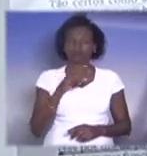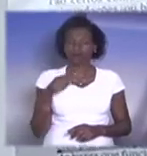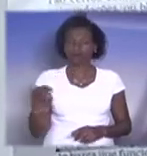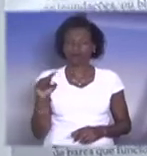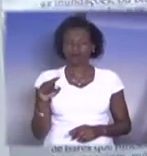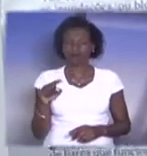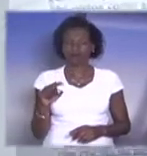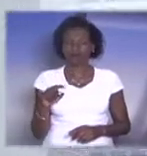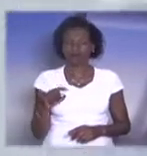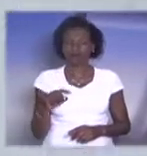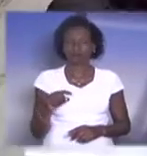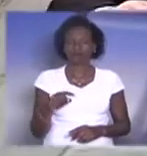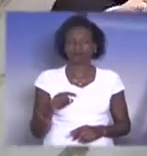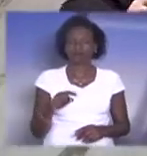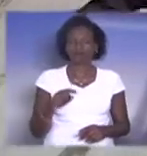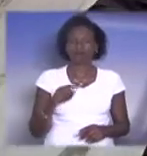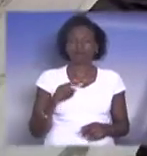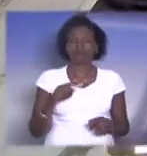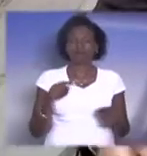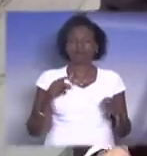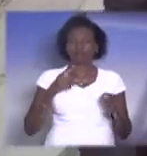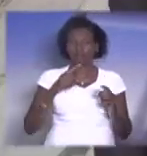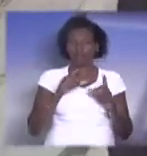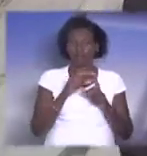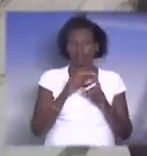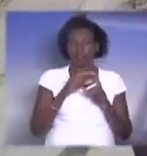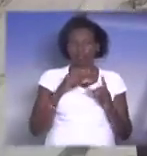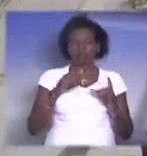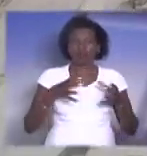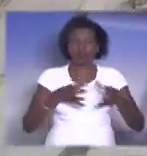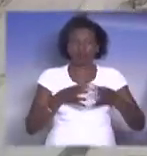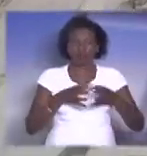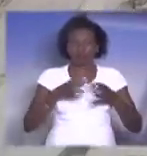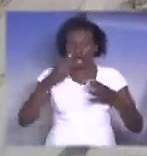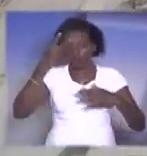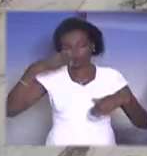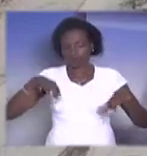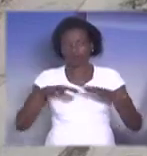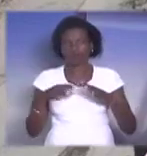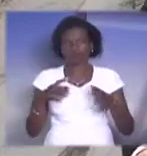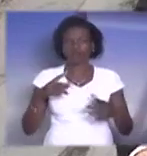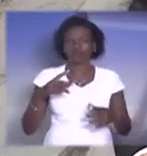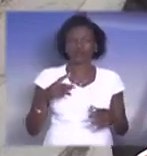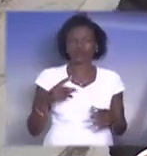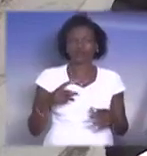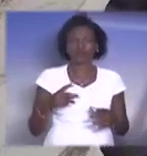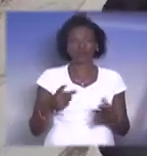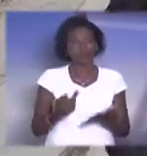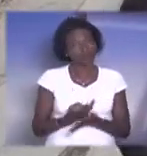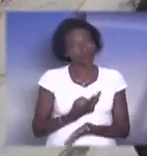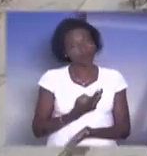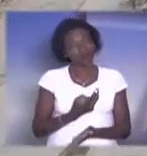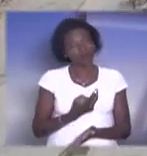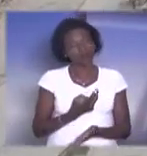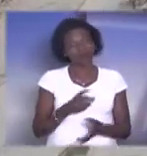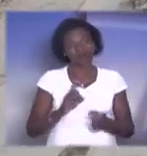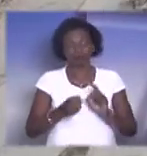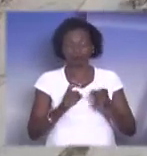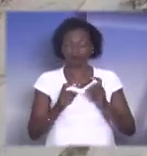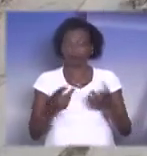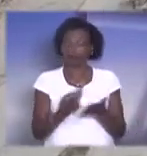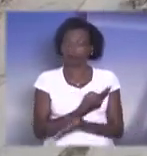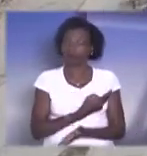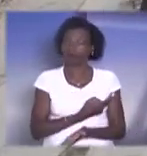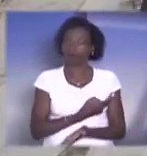pancadões. Pancadão é aquele grupo de pessoas que se reúne de uma maneira incorreta, de uma maneira